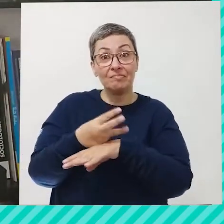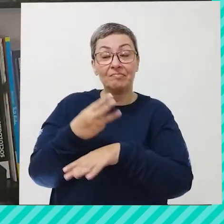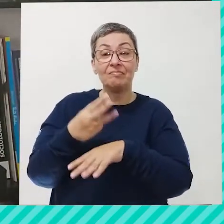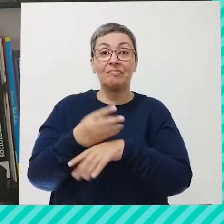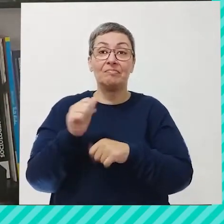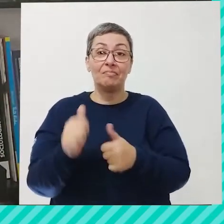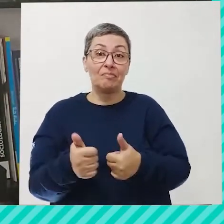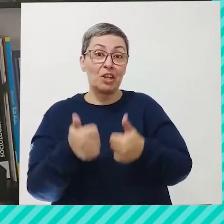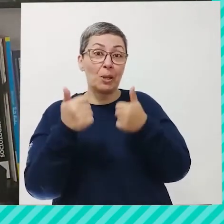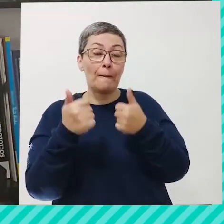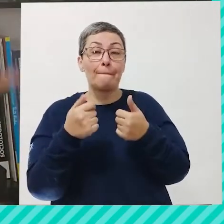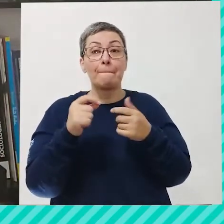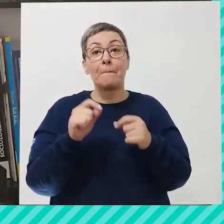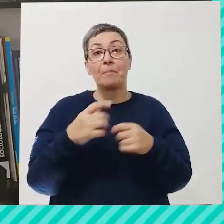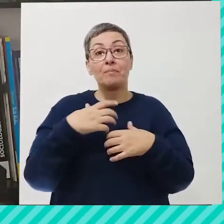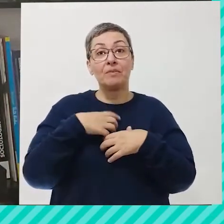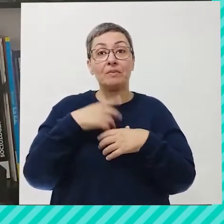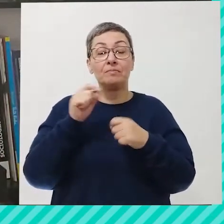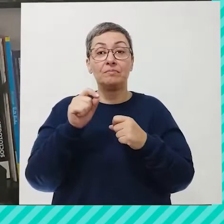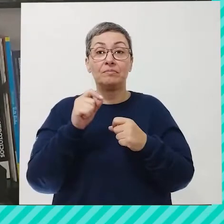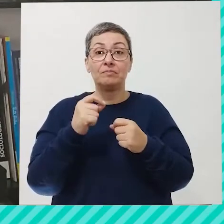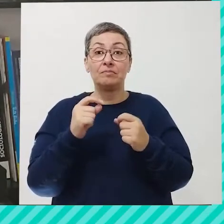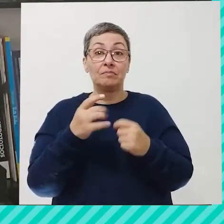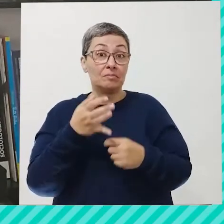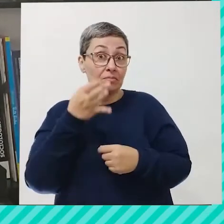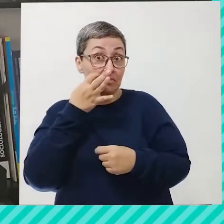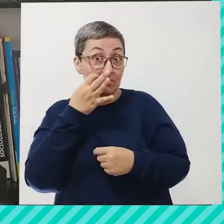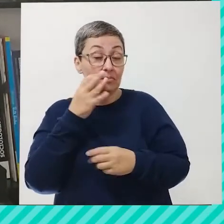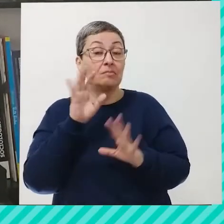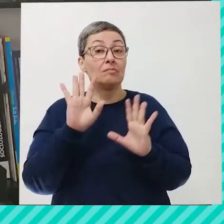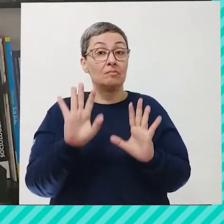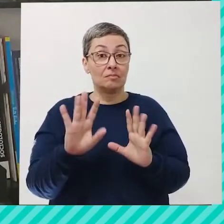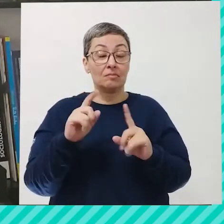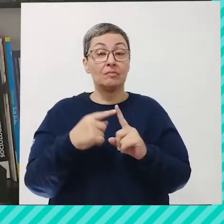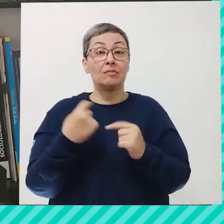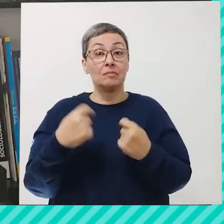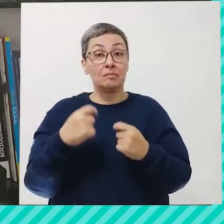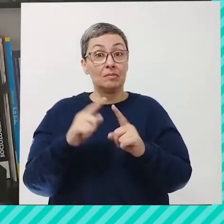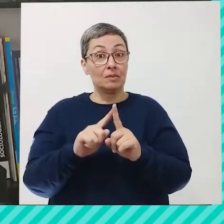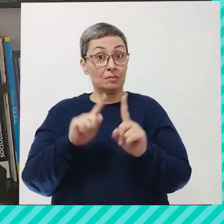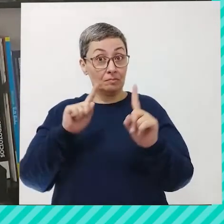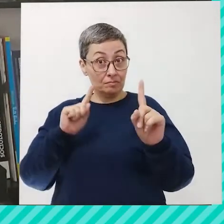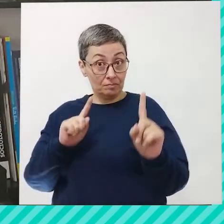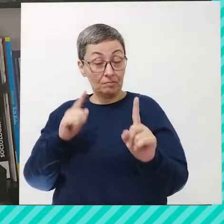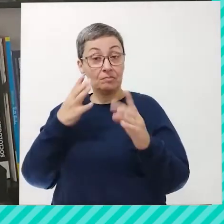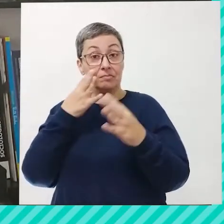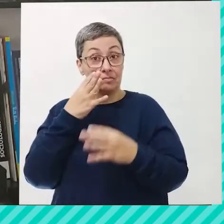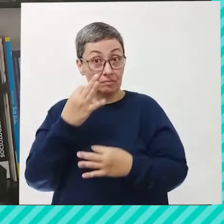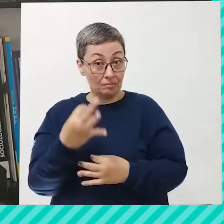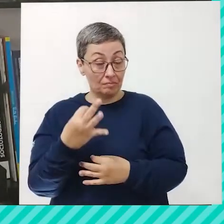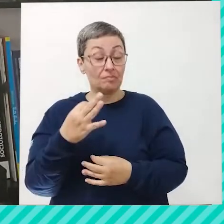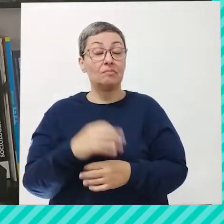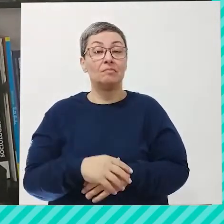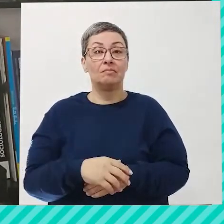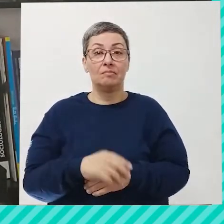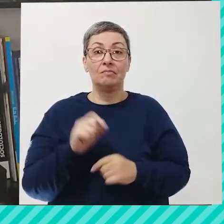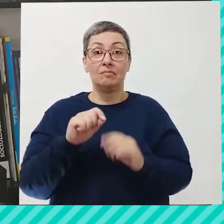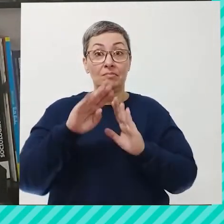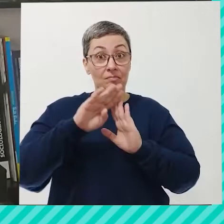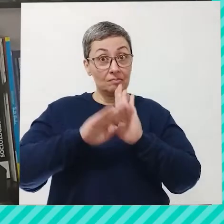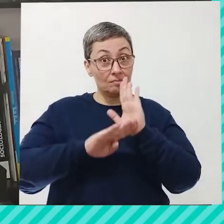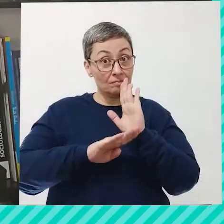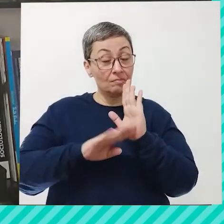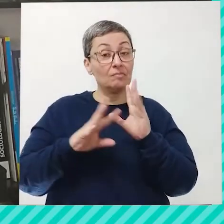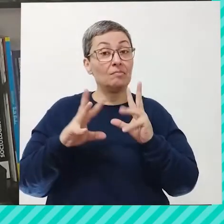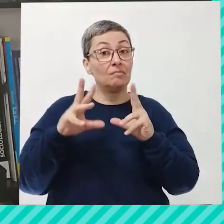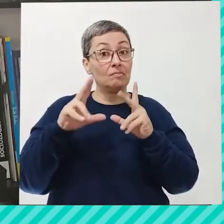né? Ver qual é a melhor maneira, mas caso vocês realizem a entrevista presencialmente, vocês devem ficar bastante atentos e atentas seguindo